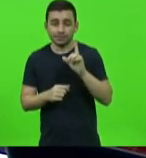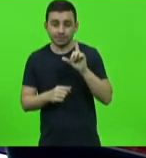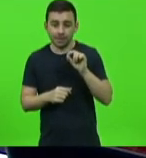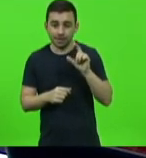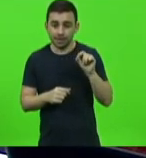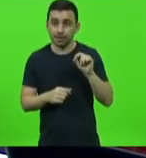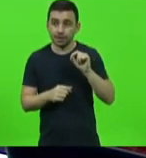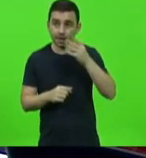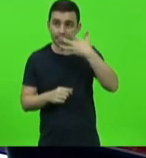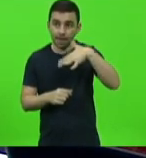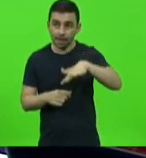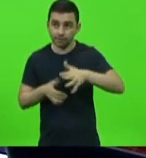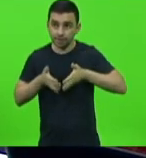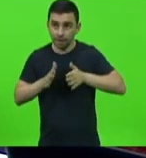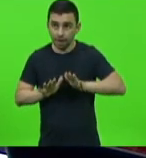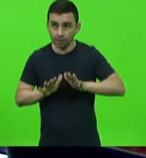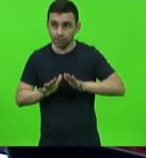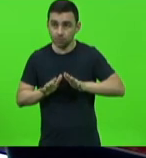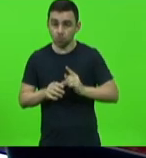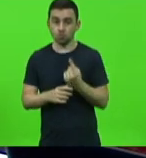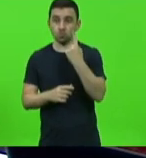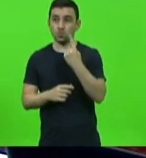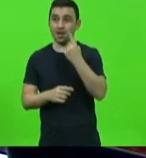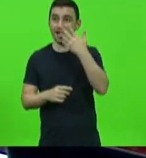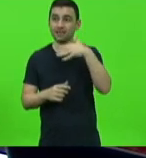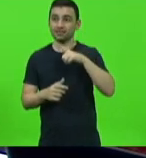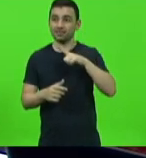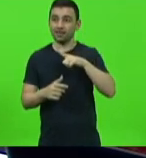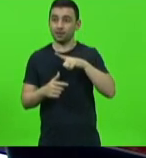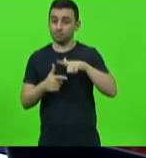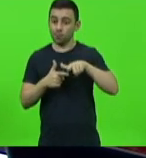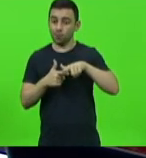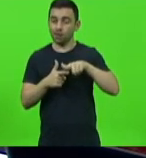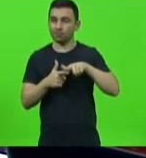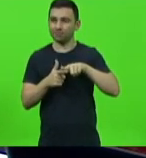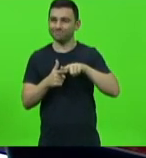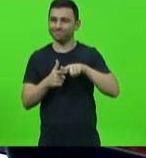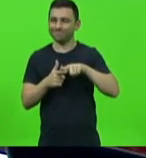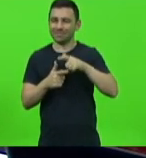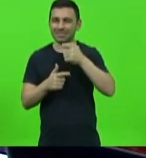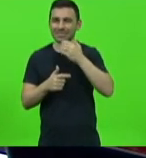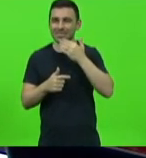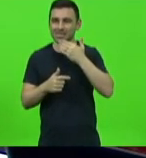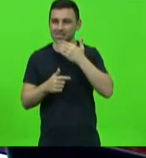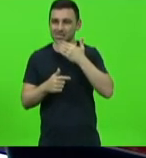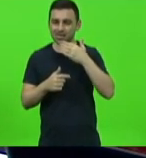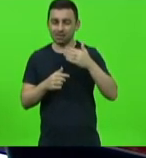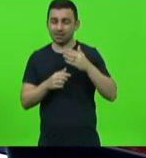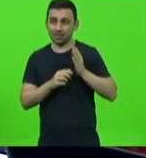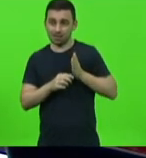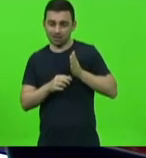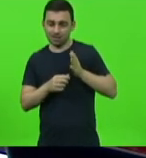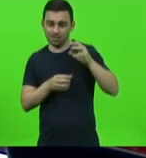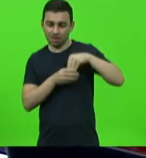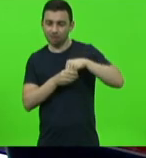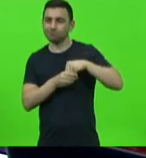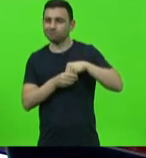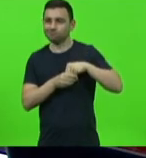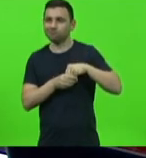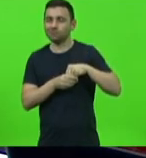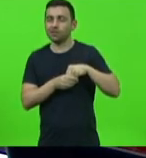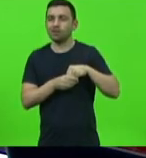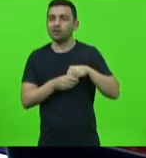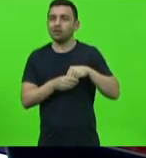nascidas no Brasil apresenta alguma má formação no músculo cardíaco o que faz